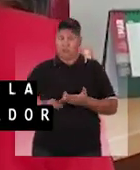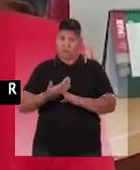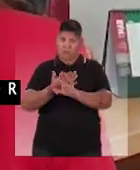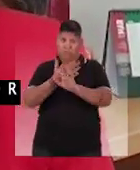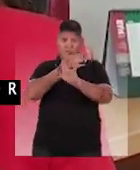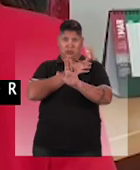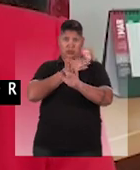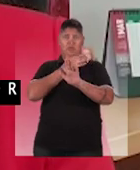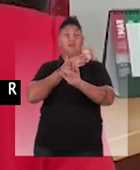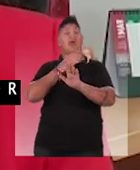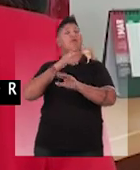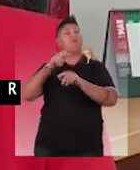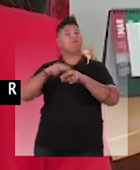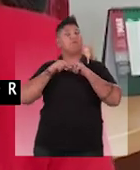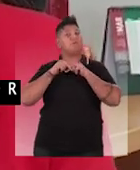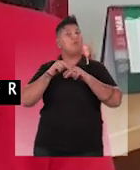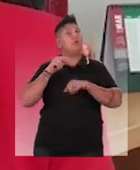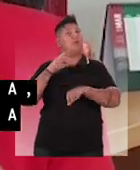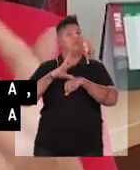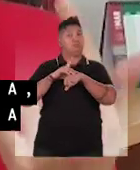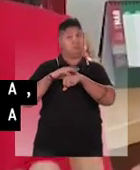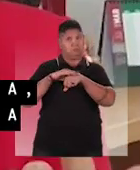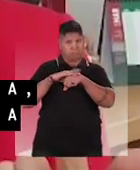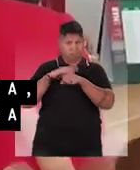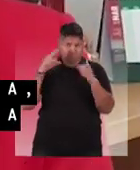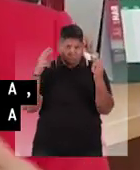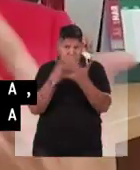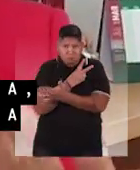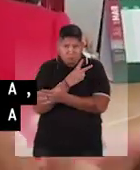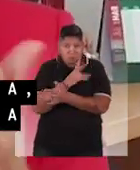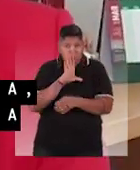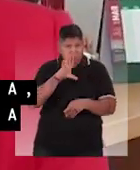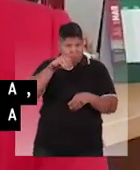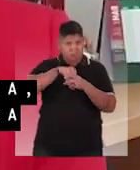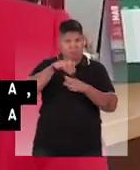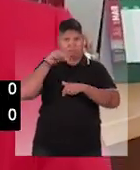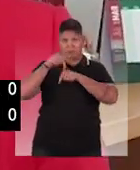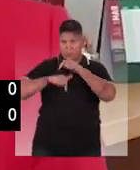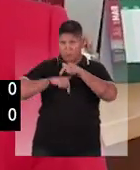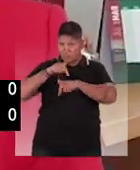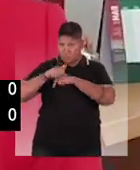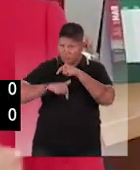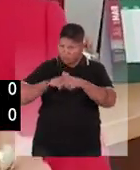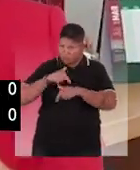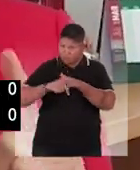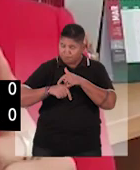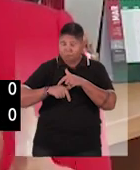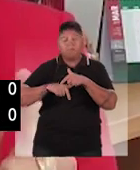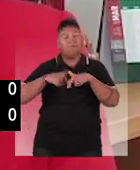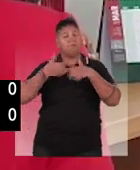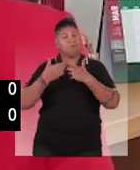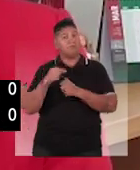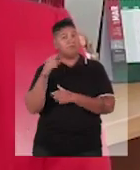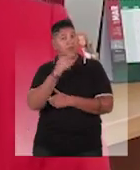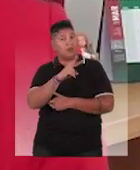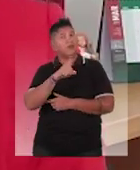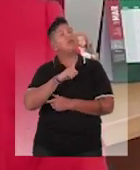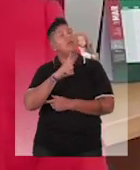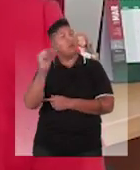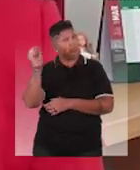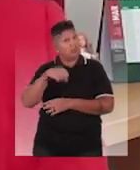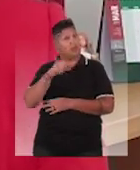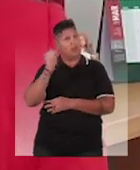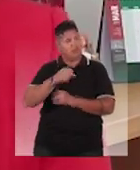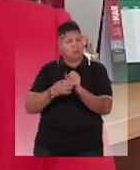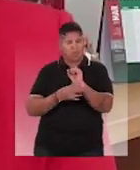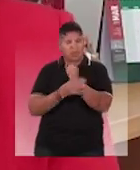o trabalhador que for afastado por auxílio-doença acidentário, ou seja, esse auxílio-doença que é concedido pelo acidente de trabalho ocorrido,